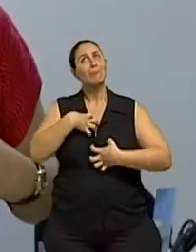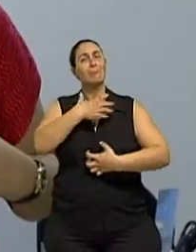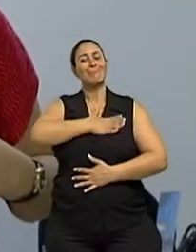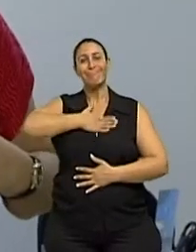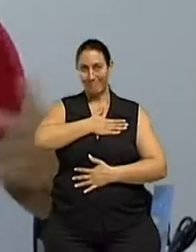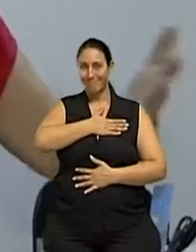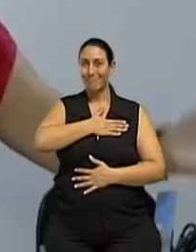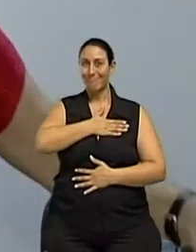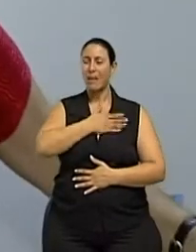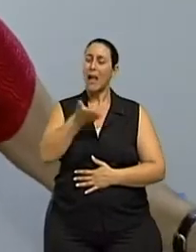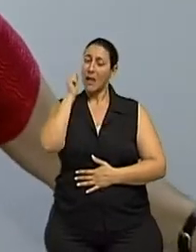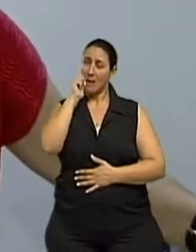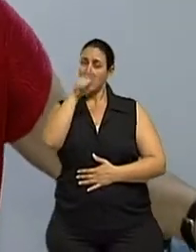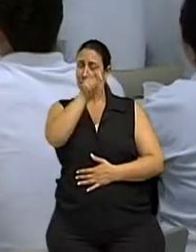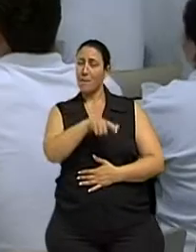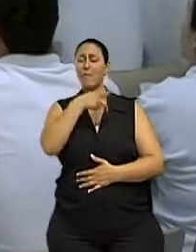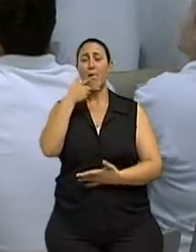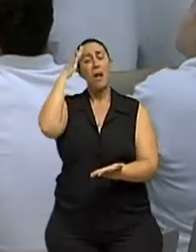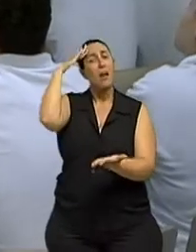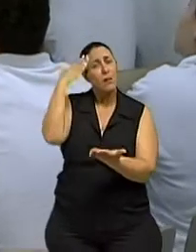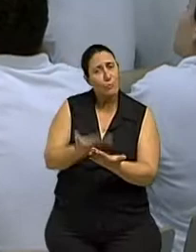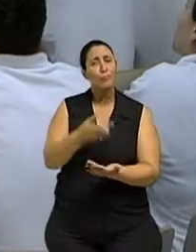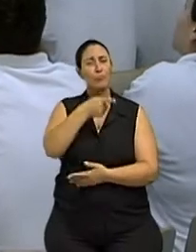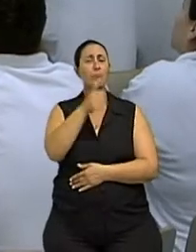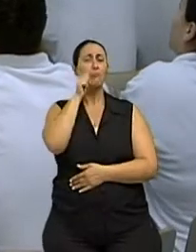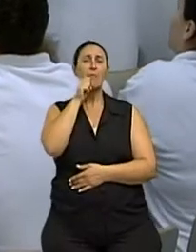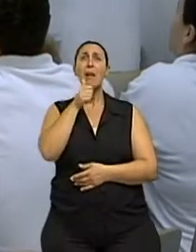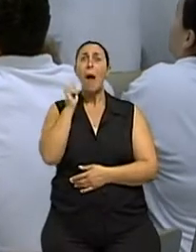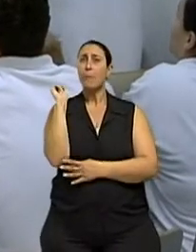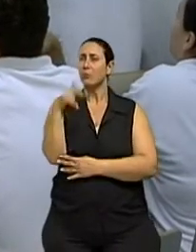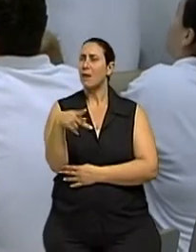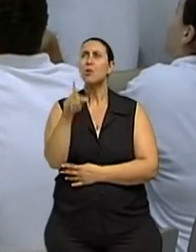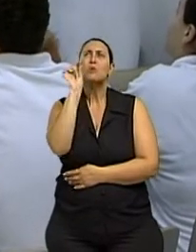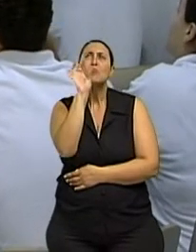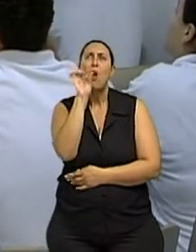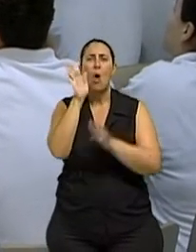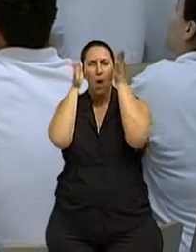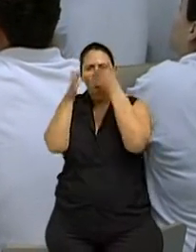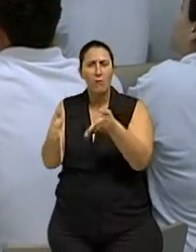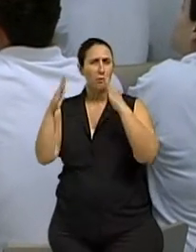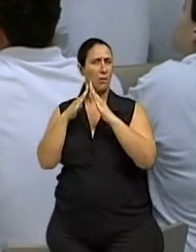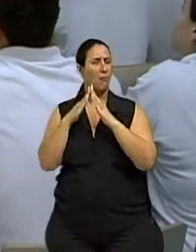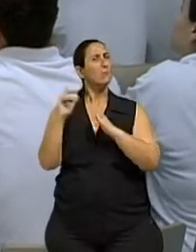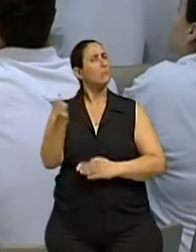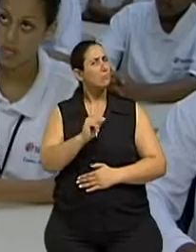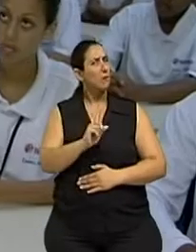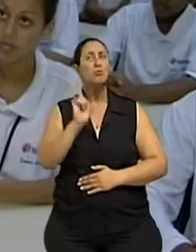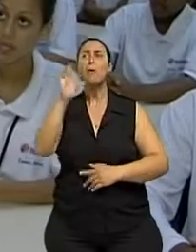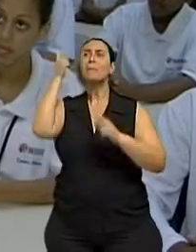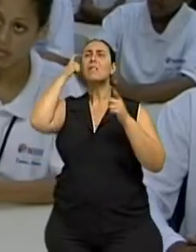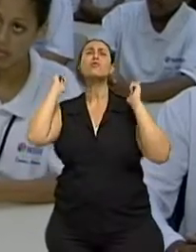voluntária. Acredita que as pessoas, ao se aposentarem, não deveriam ficar somente em casa ou pensar em diversão.